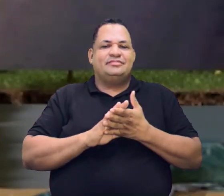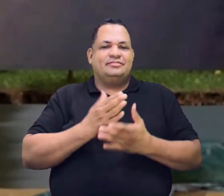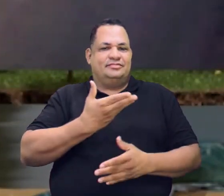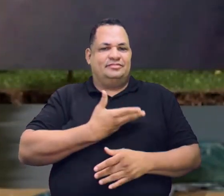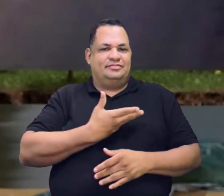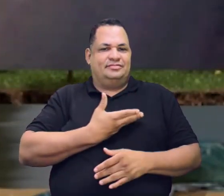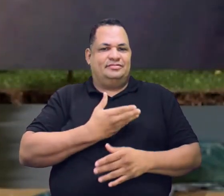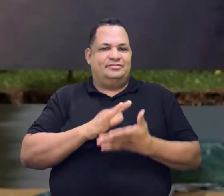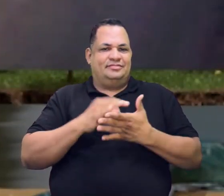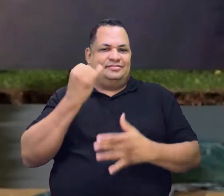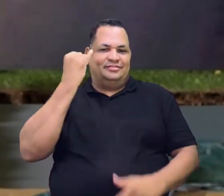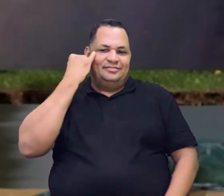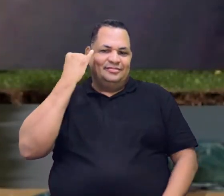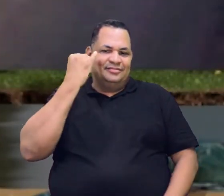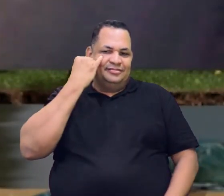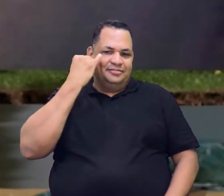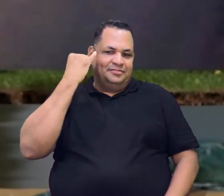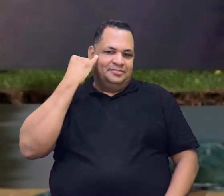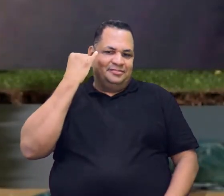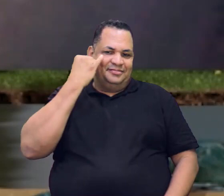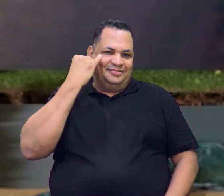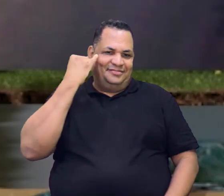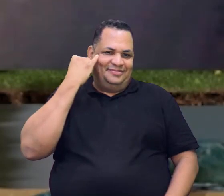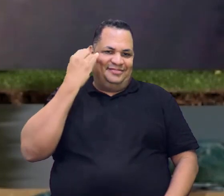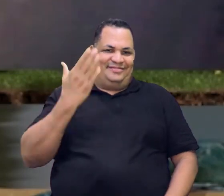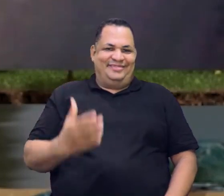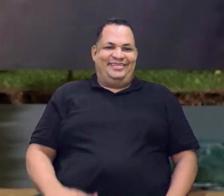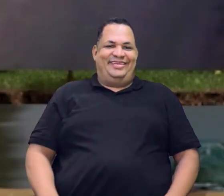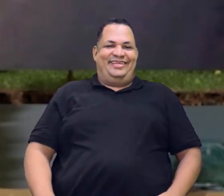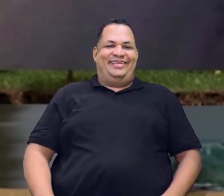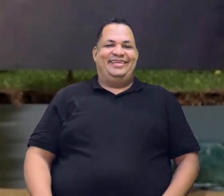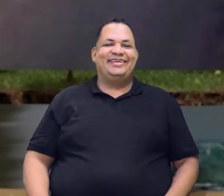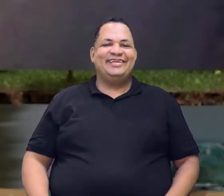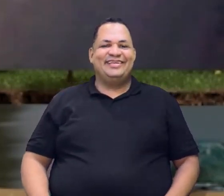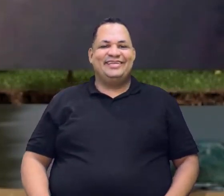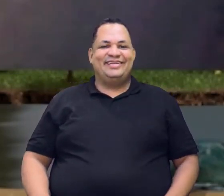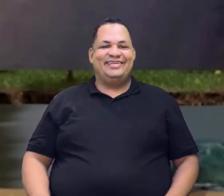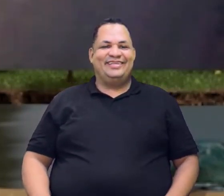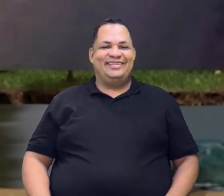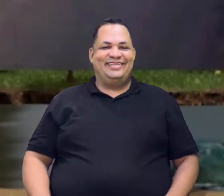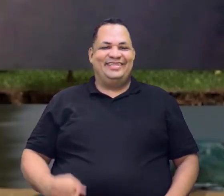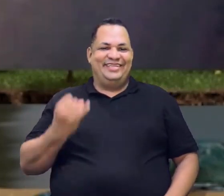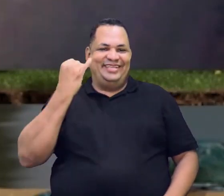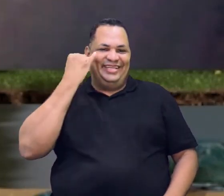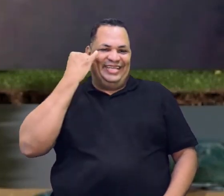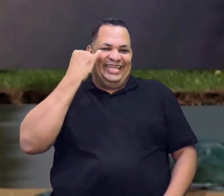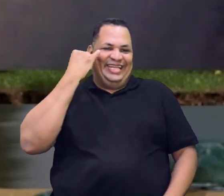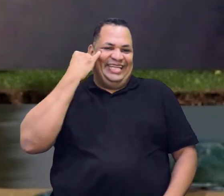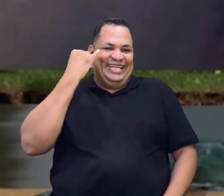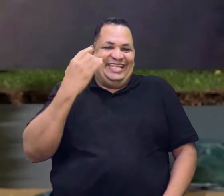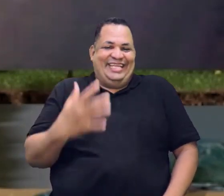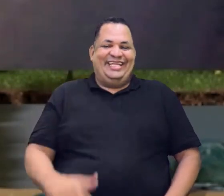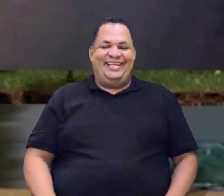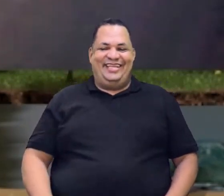parceiro, o Sami. Como é que é? Sami. Ele faz a maquiagem, Sami.